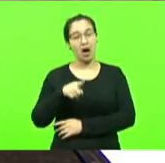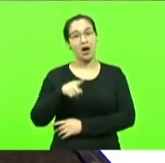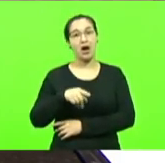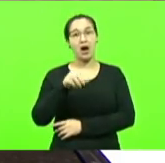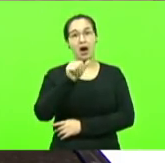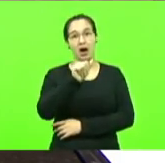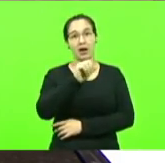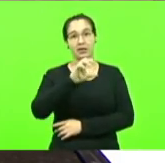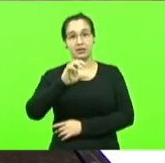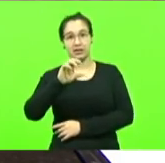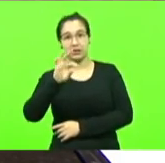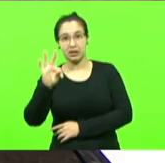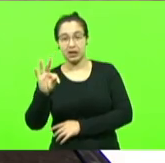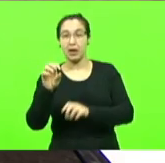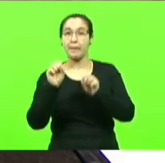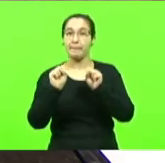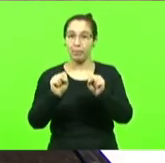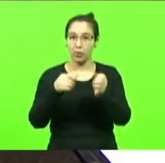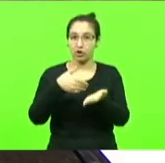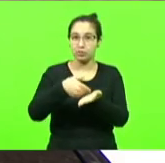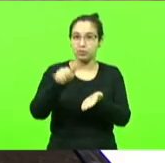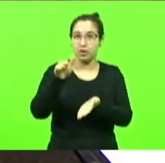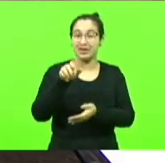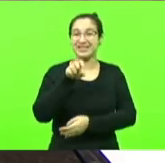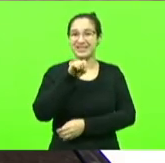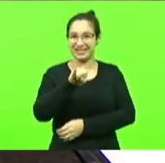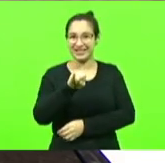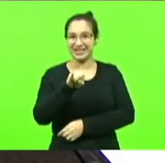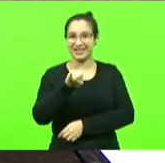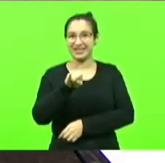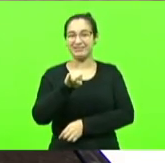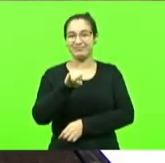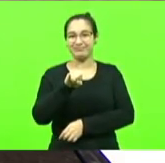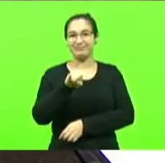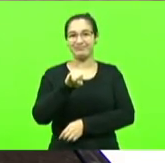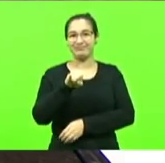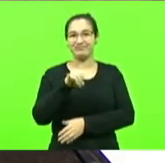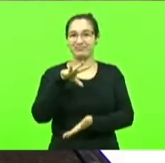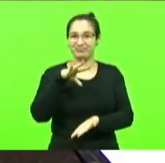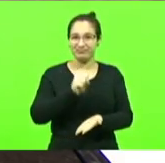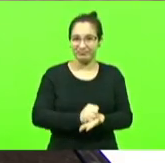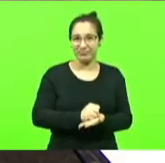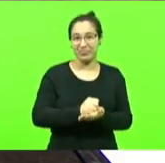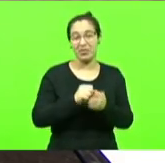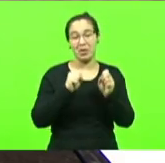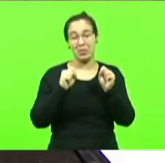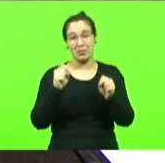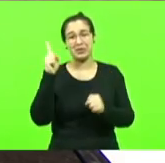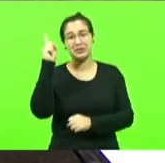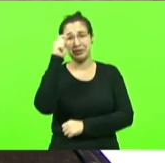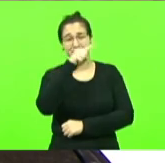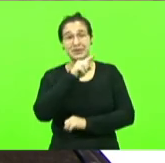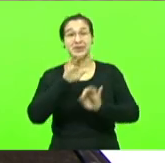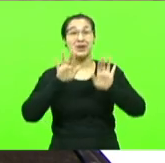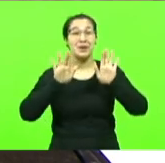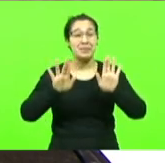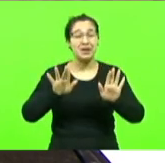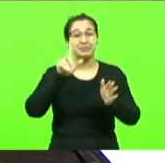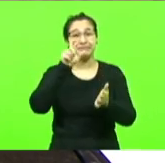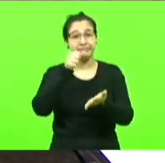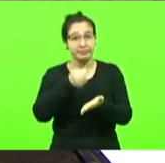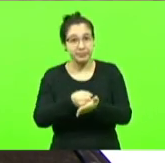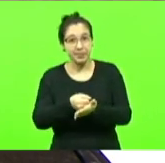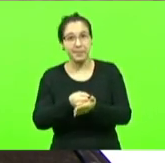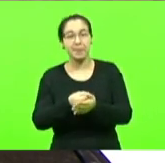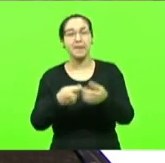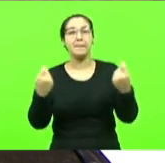demitido se fosse concursado seria muito mais complicado mas atitudes como essas deveriam